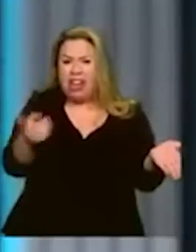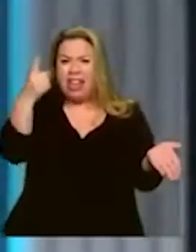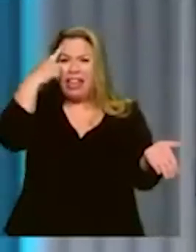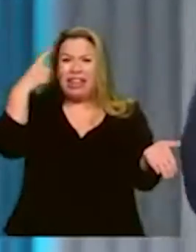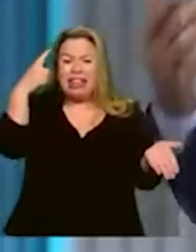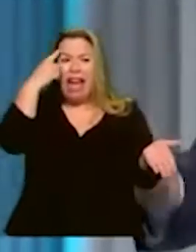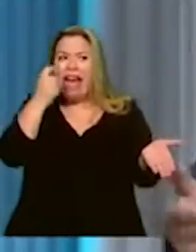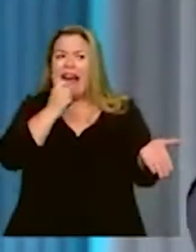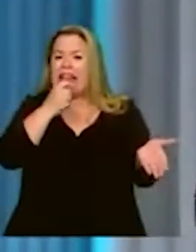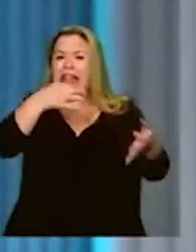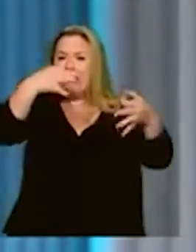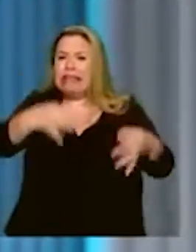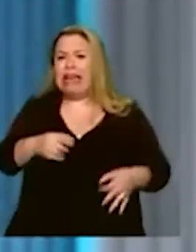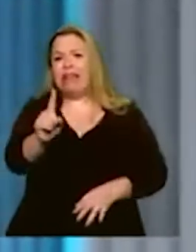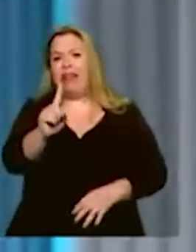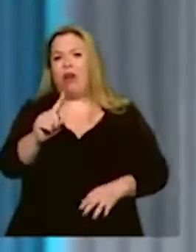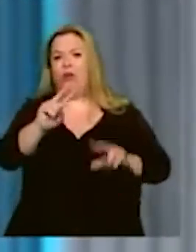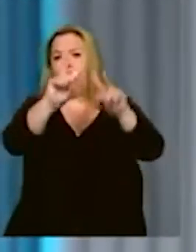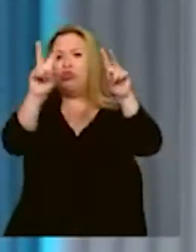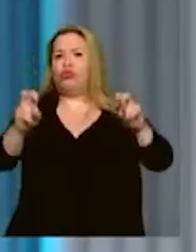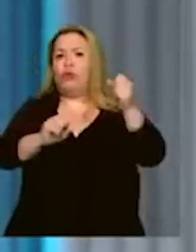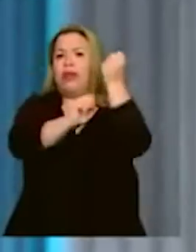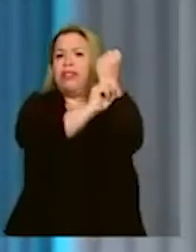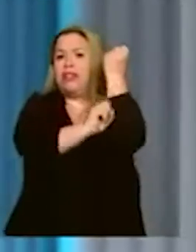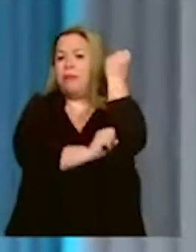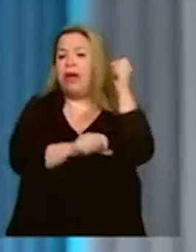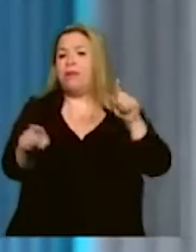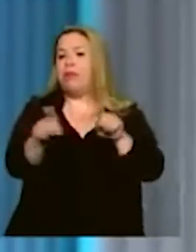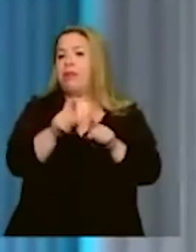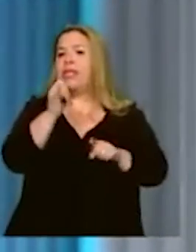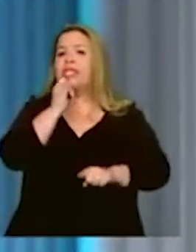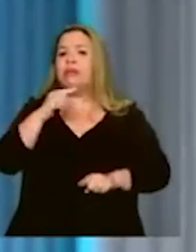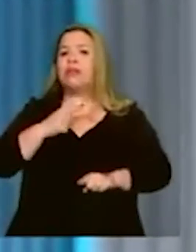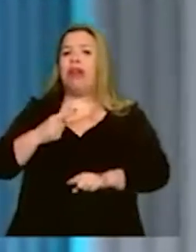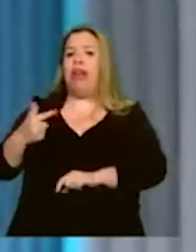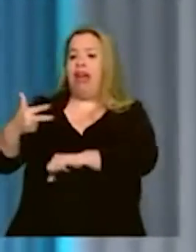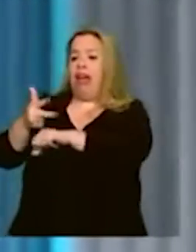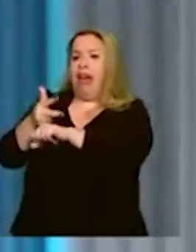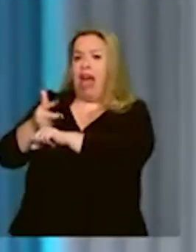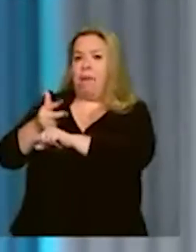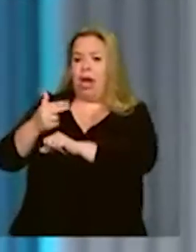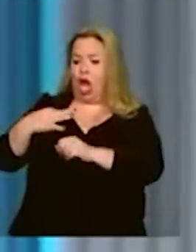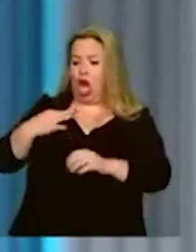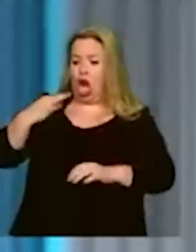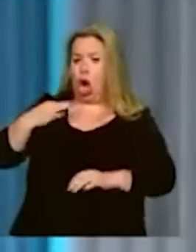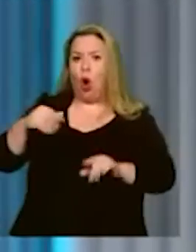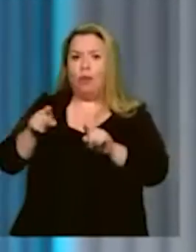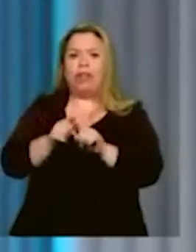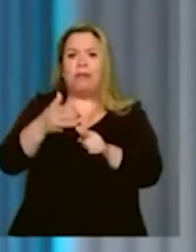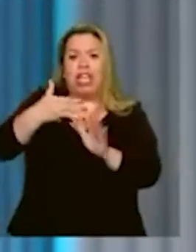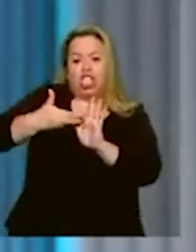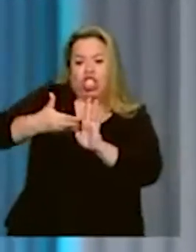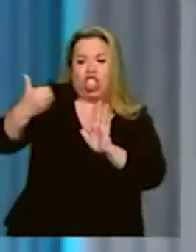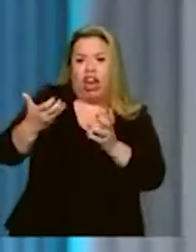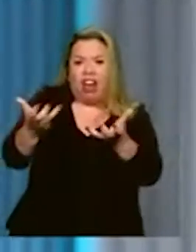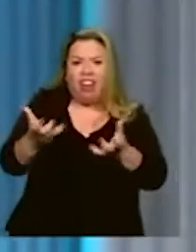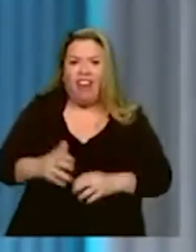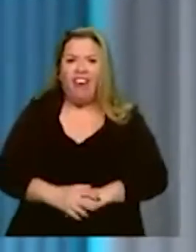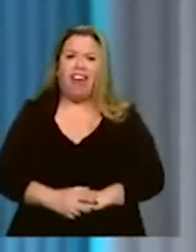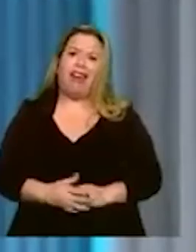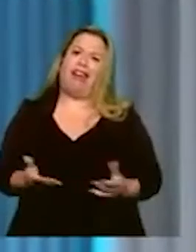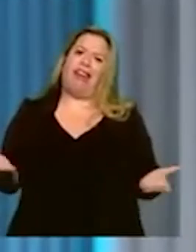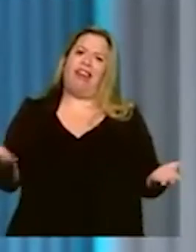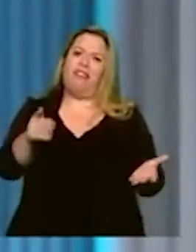abstratas sobre a Sabesp, sobre câmera nos uniformes que você quer tirar, você quer vender o nosso patrimônio. Nosso principal